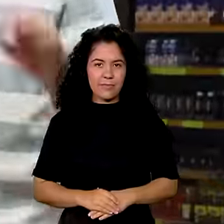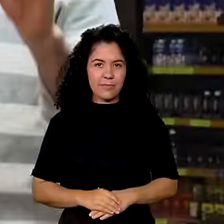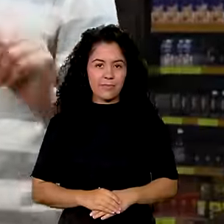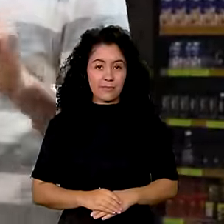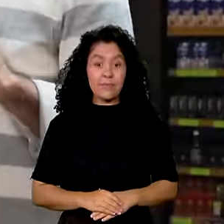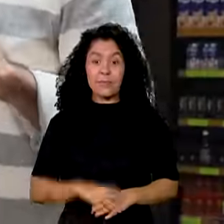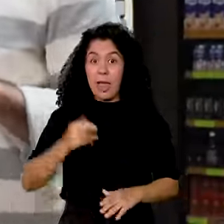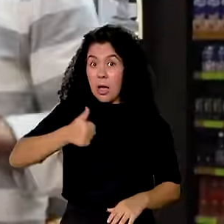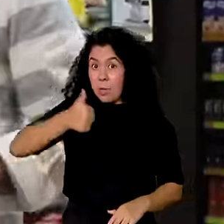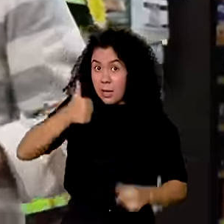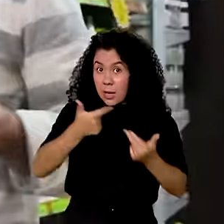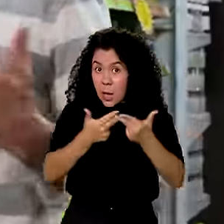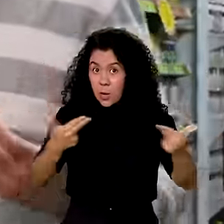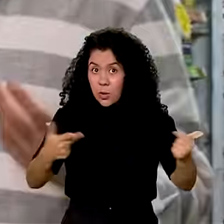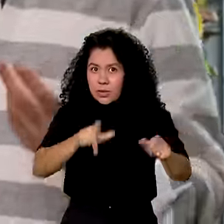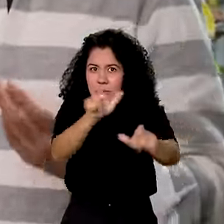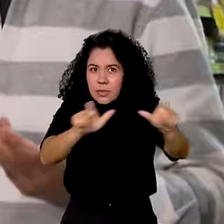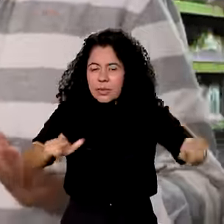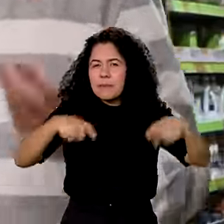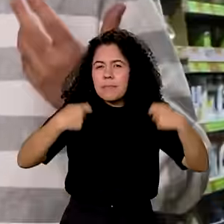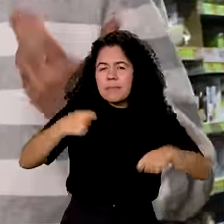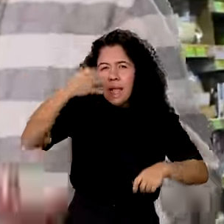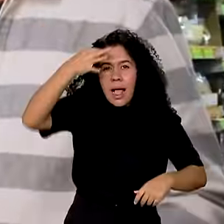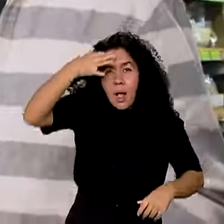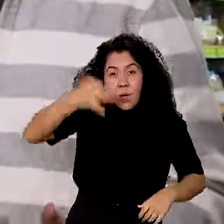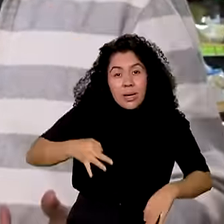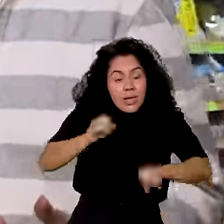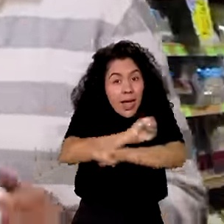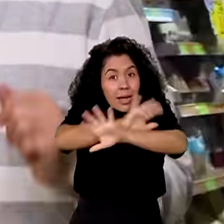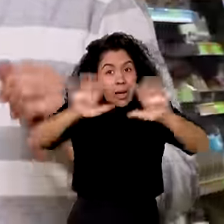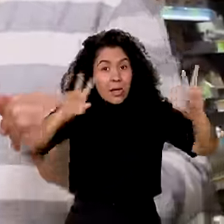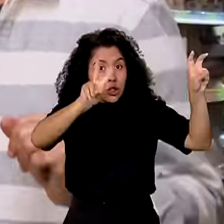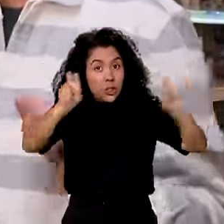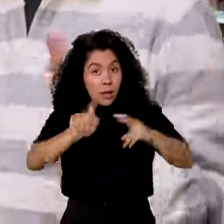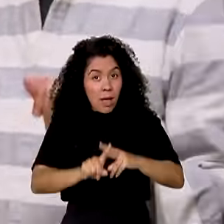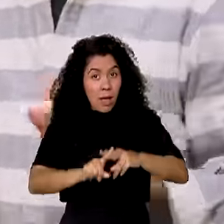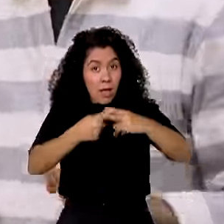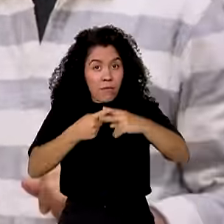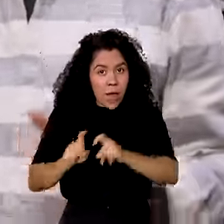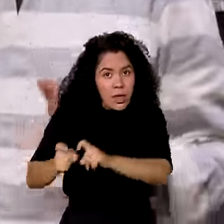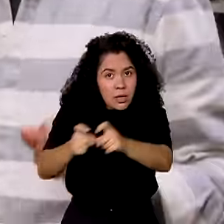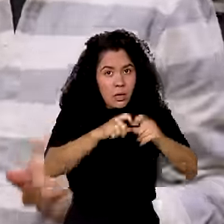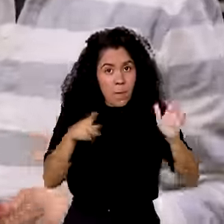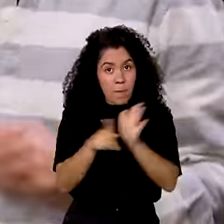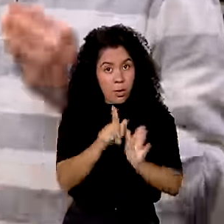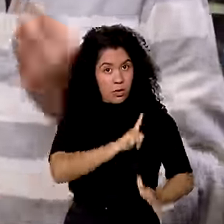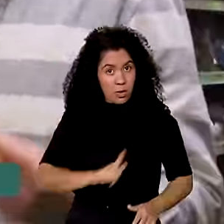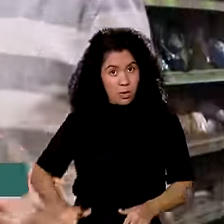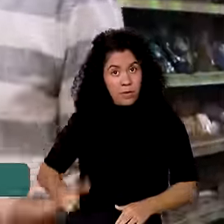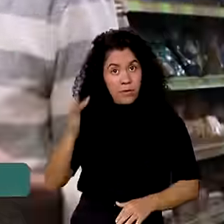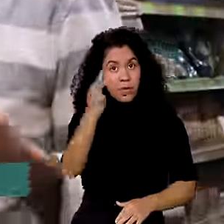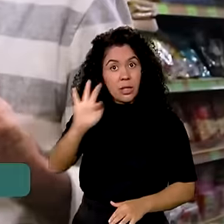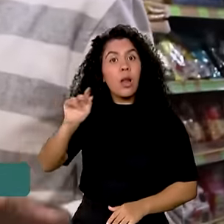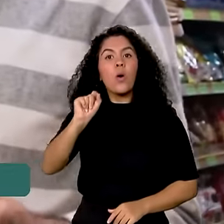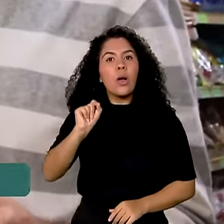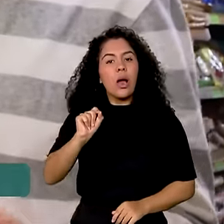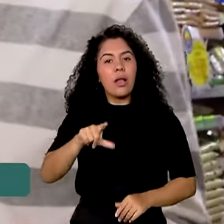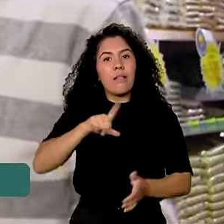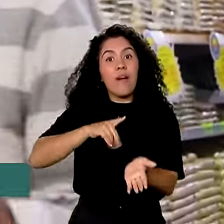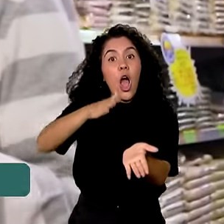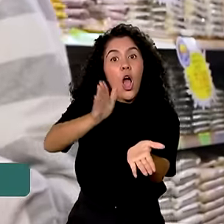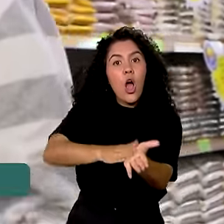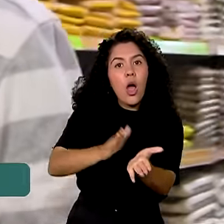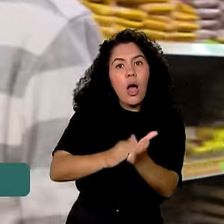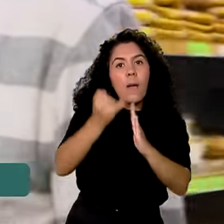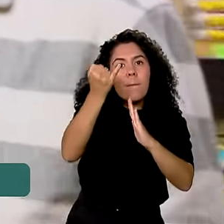A primeira coisa que as pessoas precisam entender sobre a reforma tributária apresentada pelo governo federal é que ela vai tornar a cobrança de